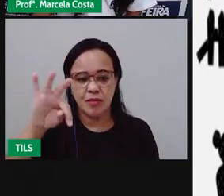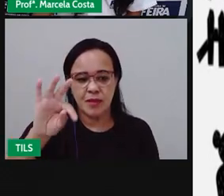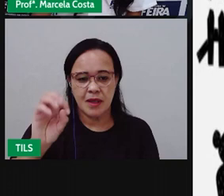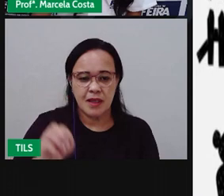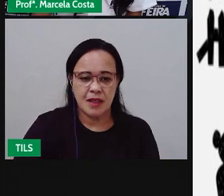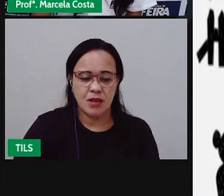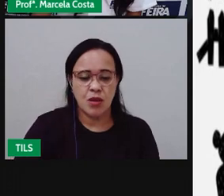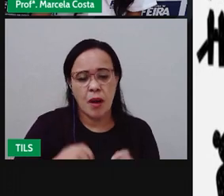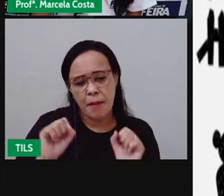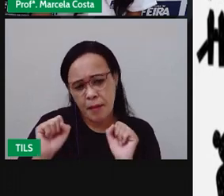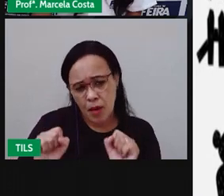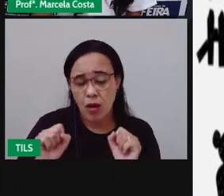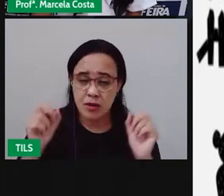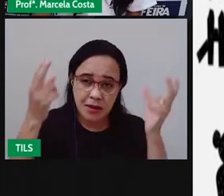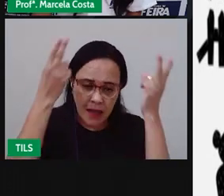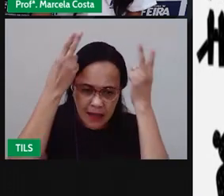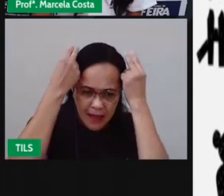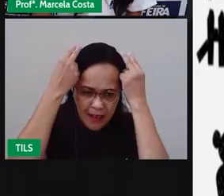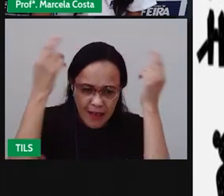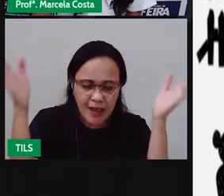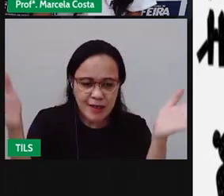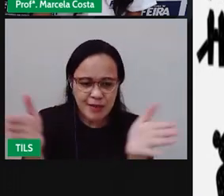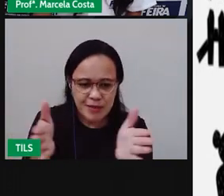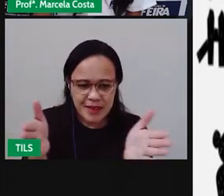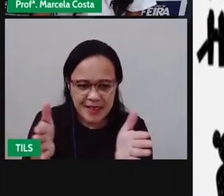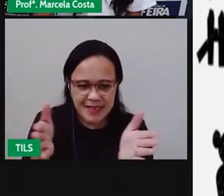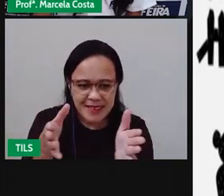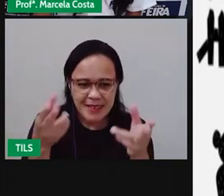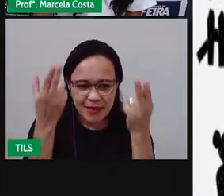Olha esse animal aqui sendo representado.